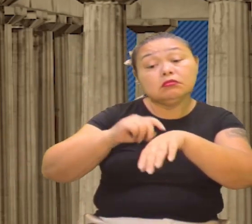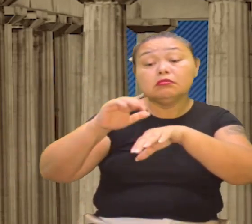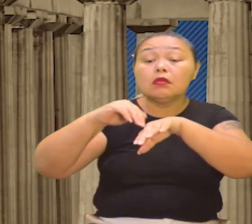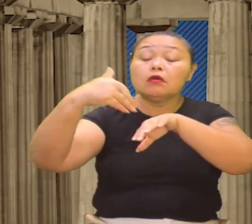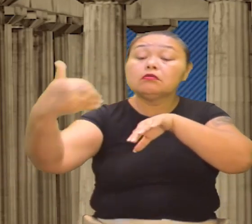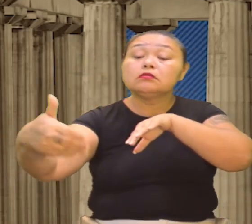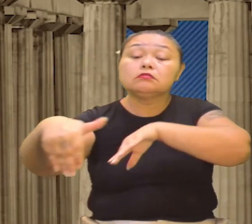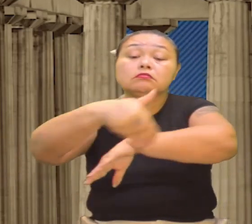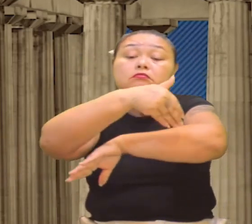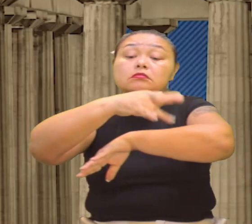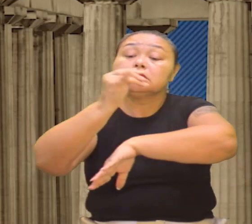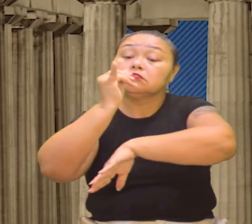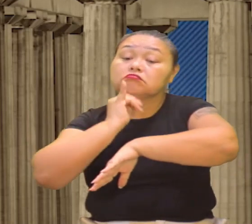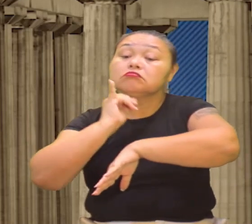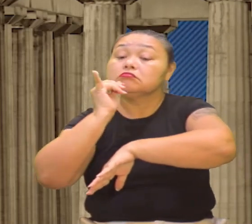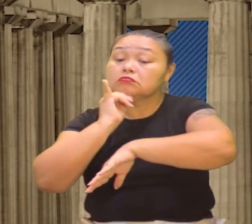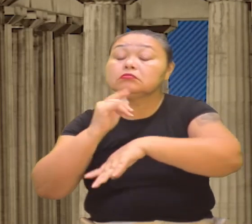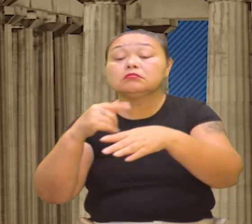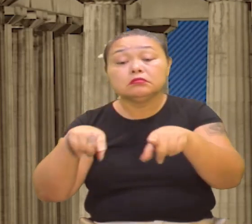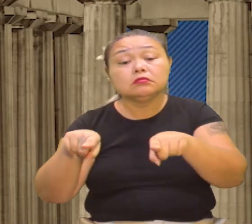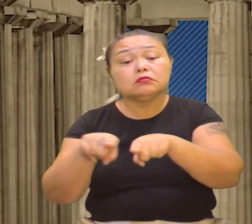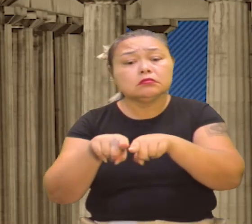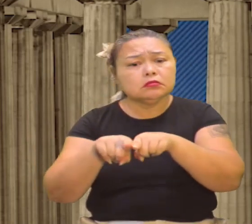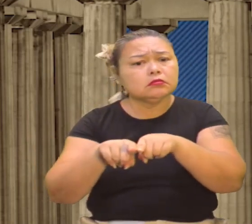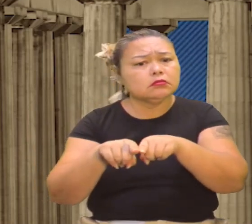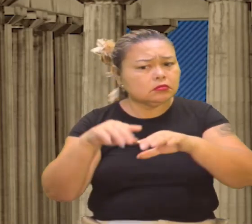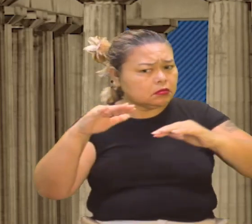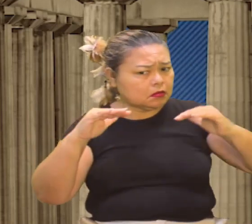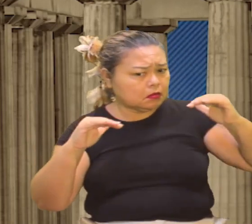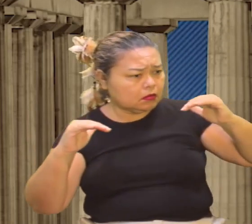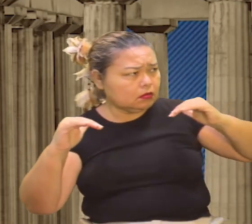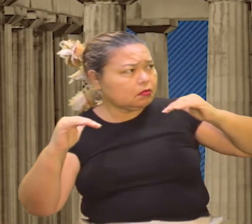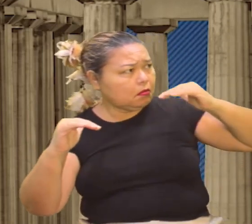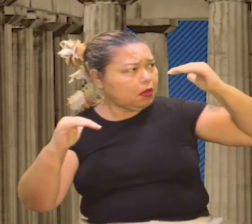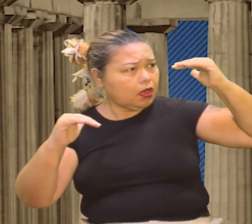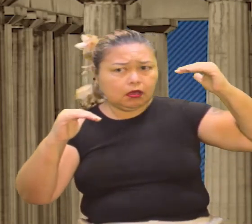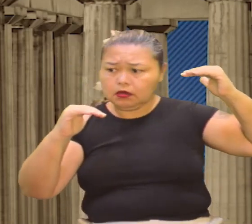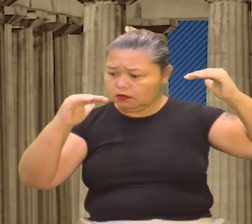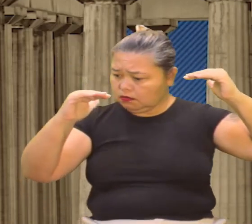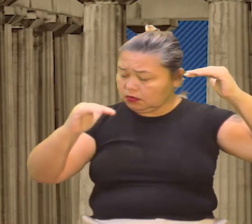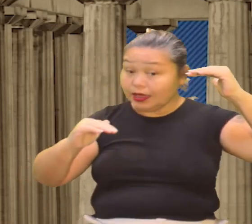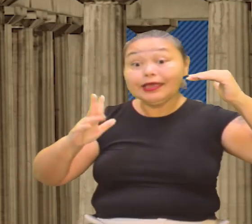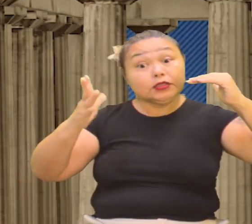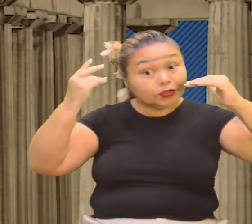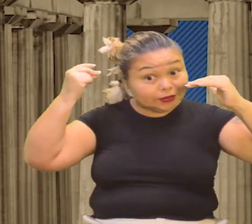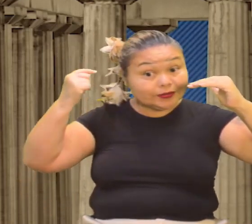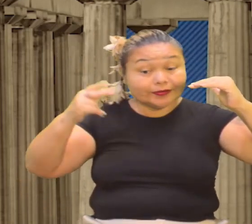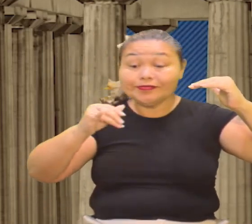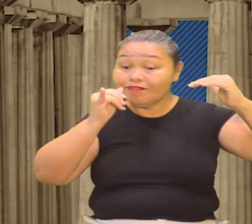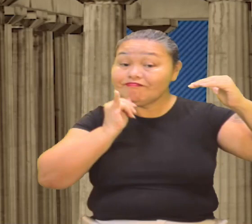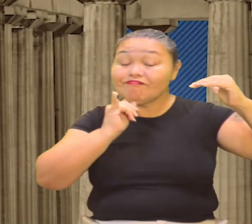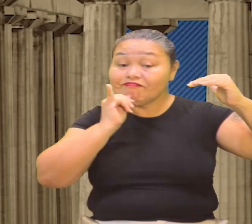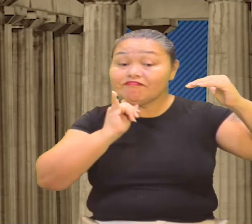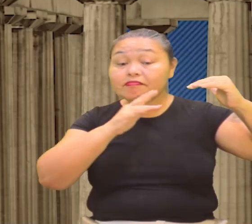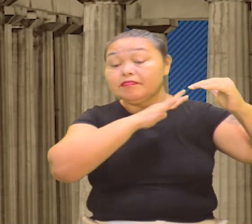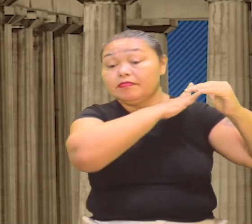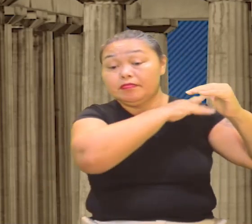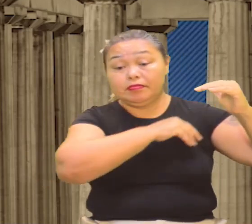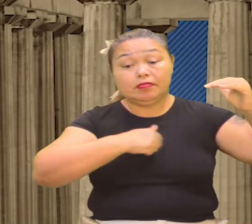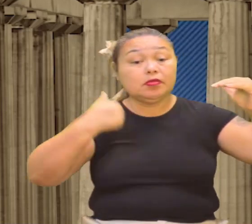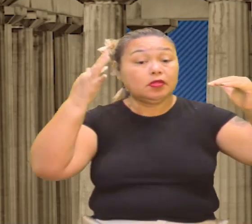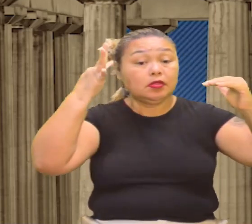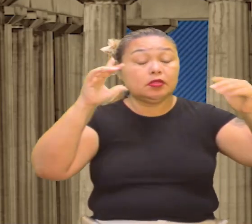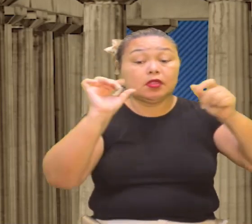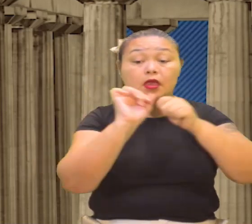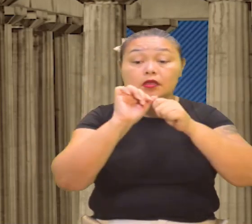moram na rua também é um exemplo disso, olha só o exemplo, né, lá de Aristóteles antigo, mas o Aristóteles fala que nós somos